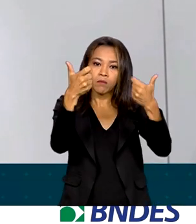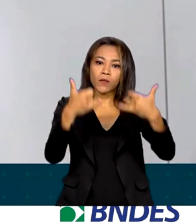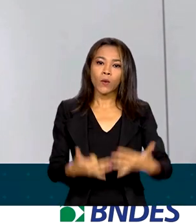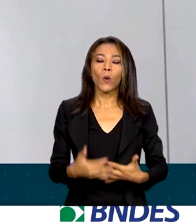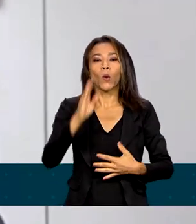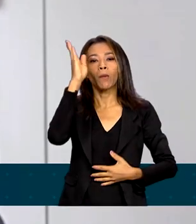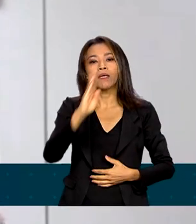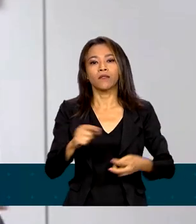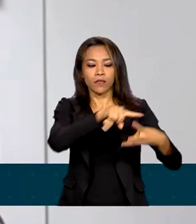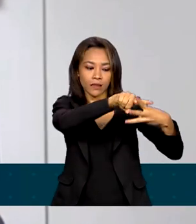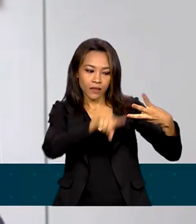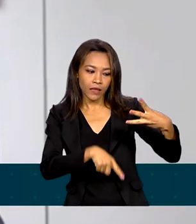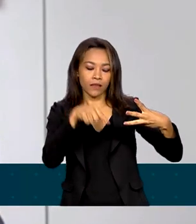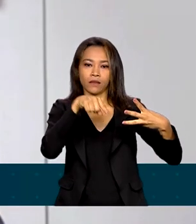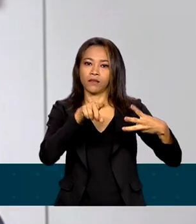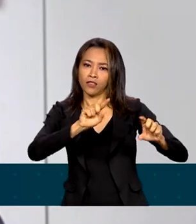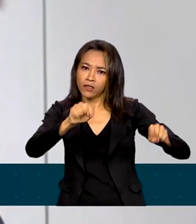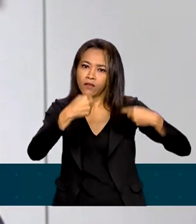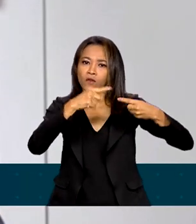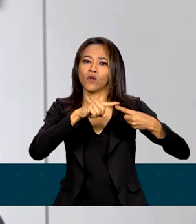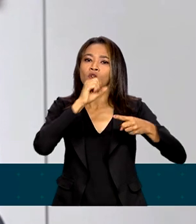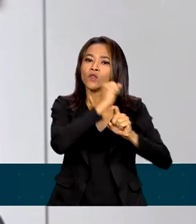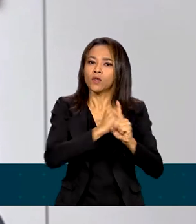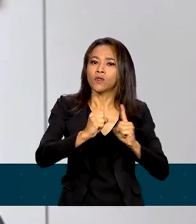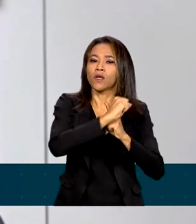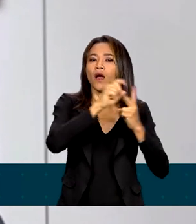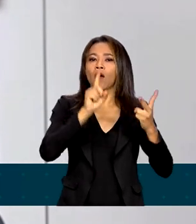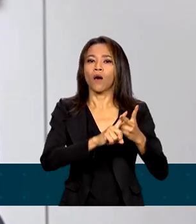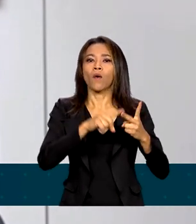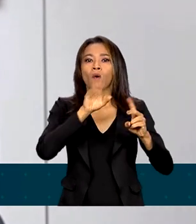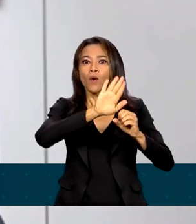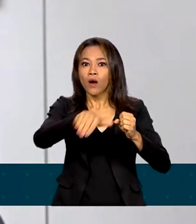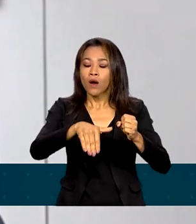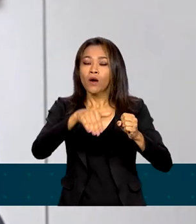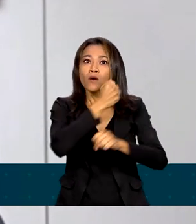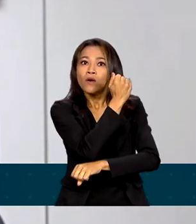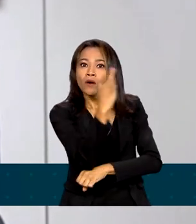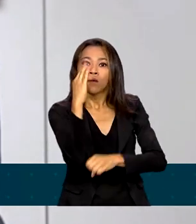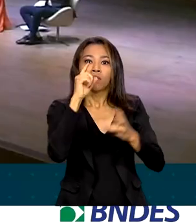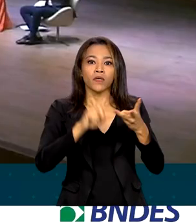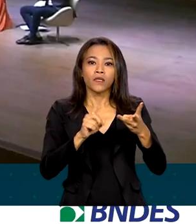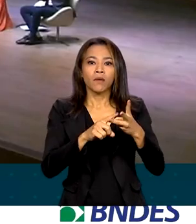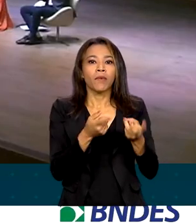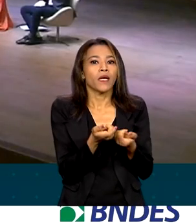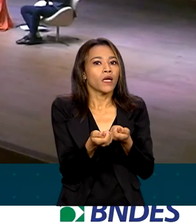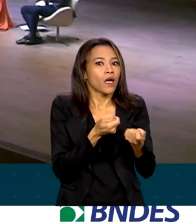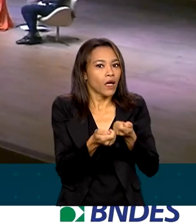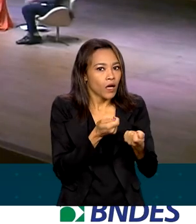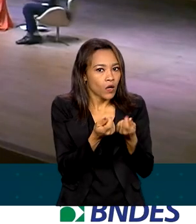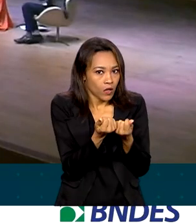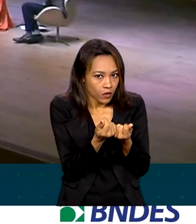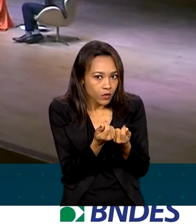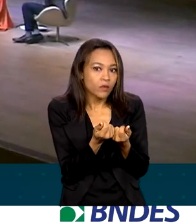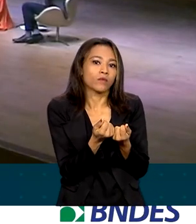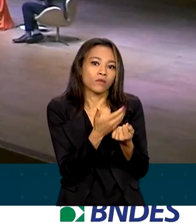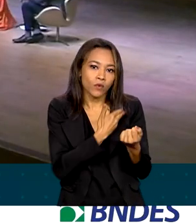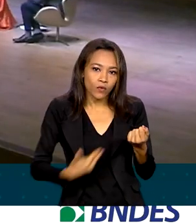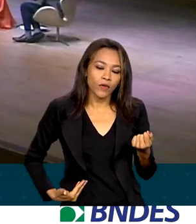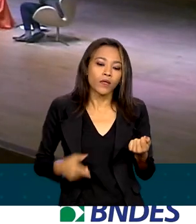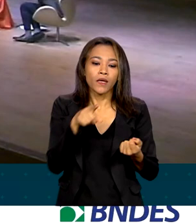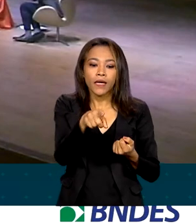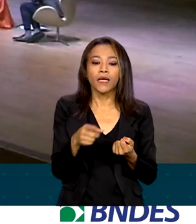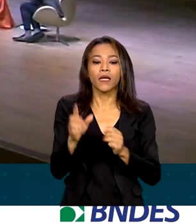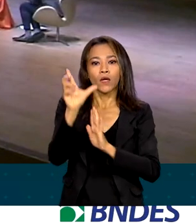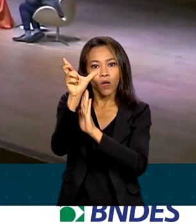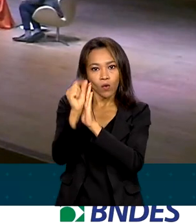desafios, o social, o ambiental e a sustentabilidade das contas públicas. Para ele, o equilíbrio do orçamento